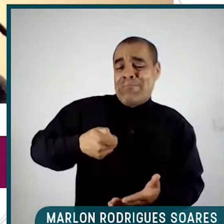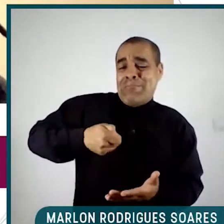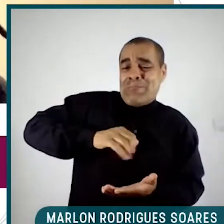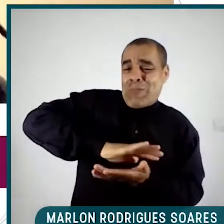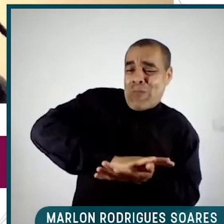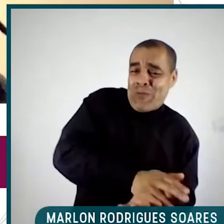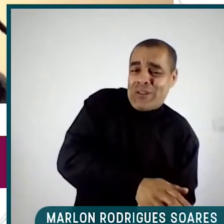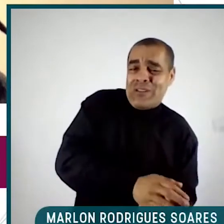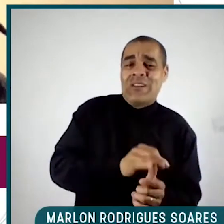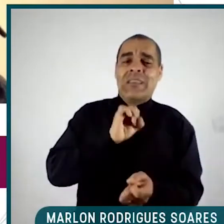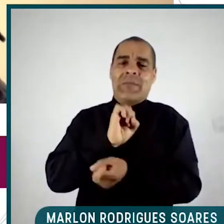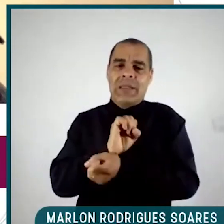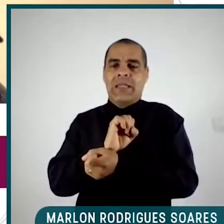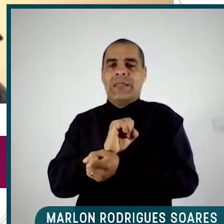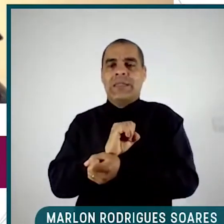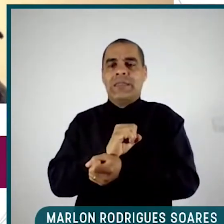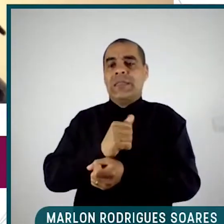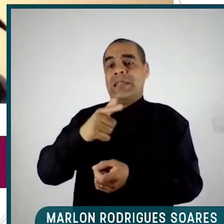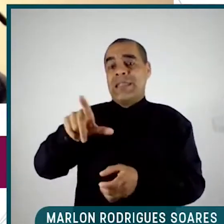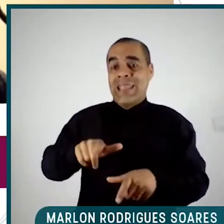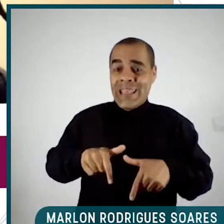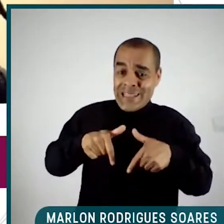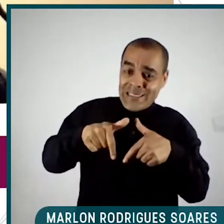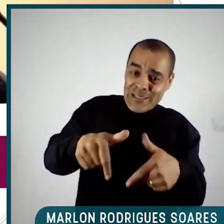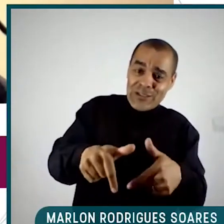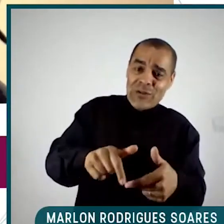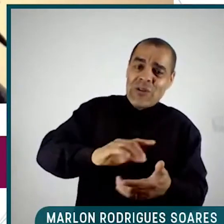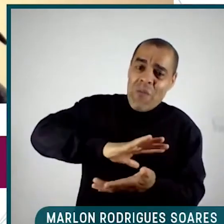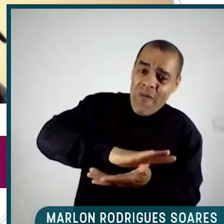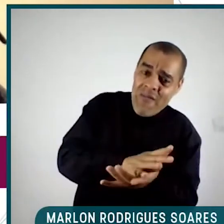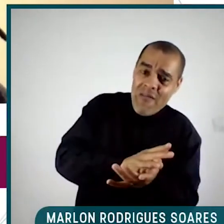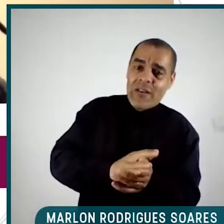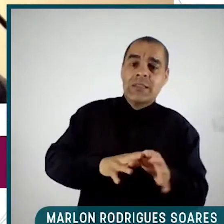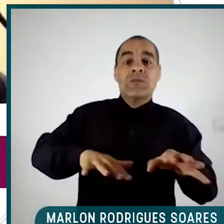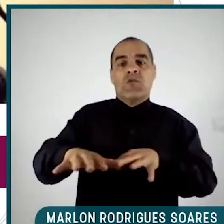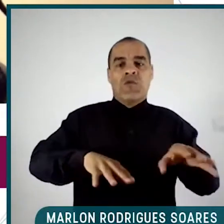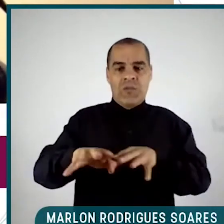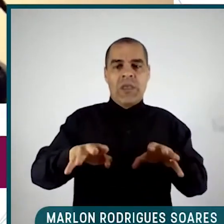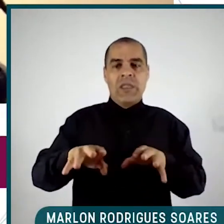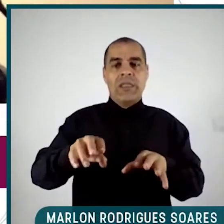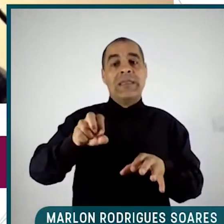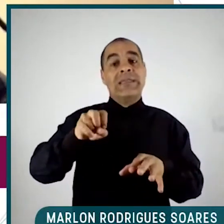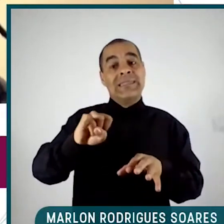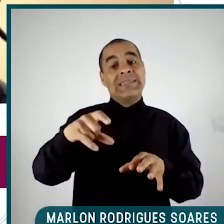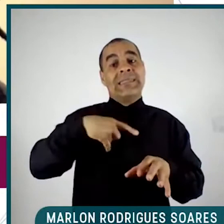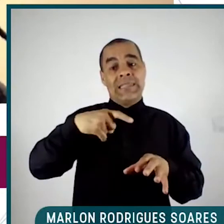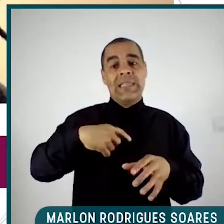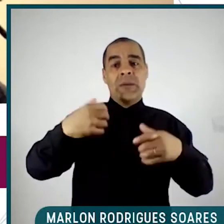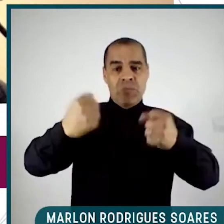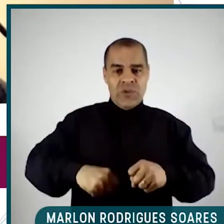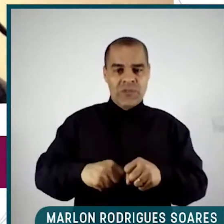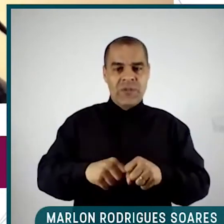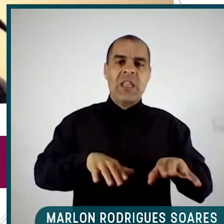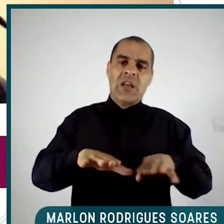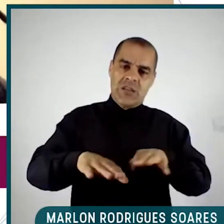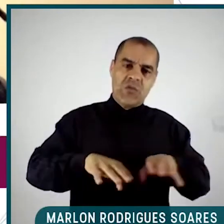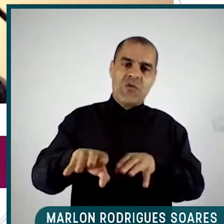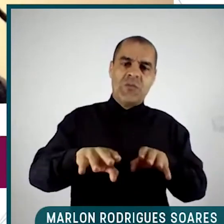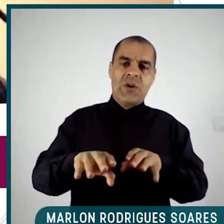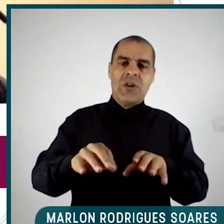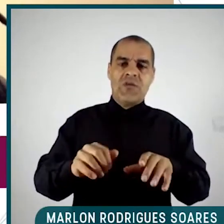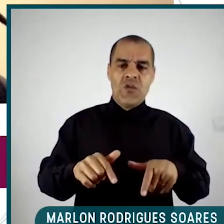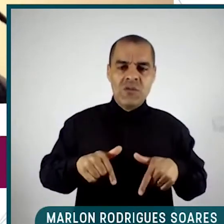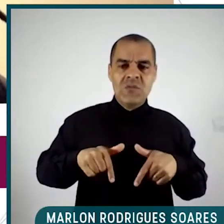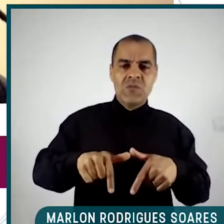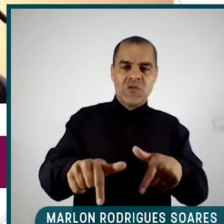que movimentam. Então, se existir possibilidade do movimento, vamos nos movimentar e encontrar esse ciclo